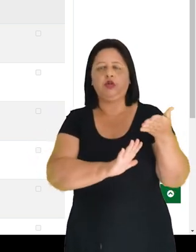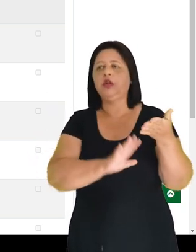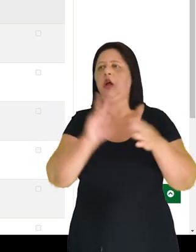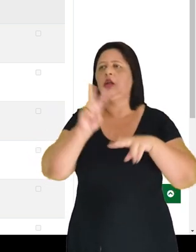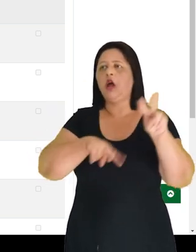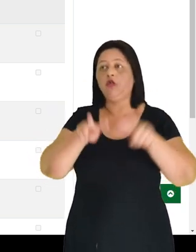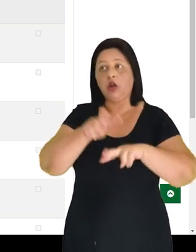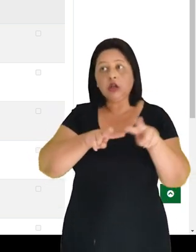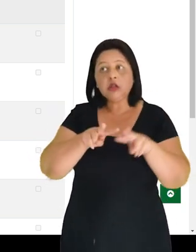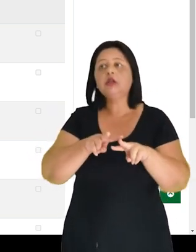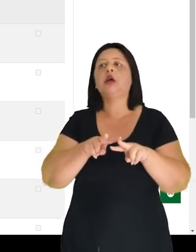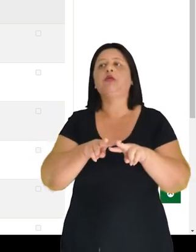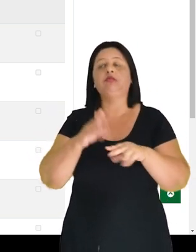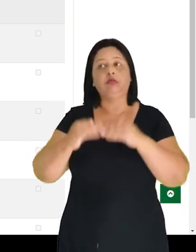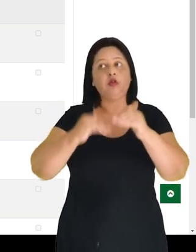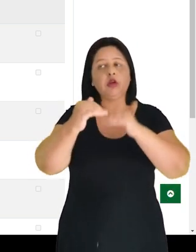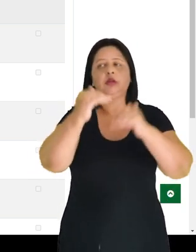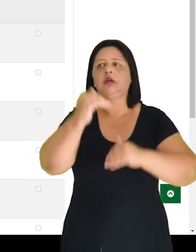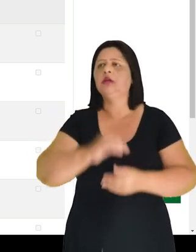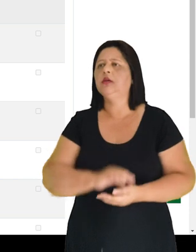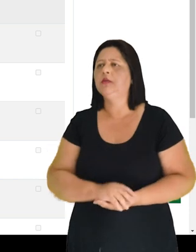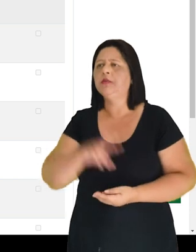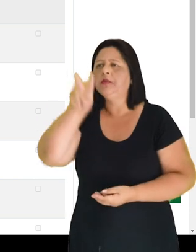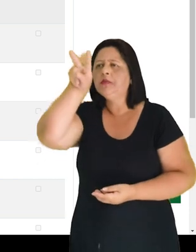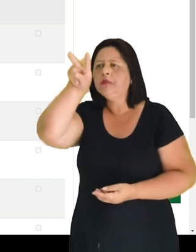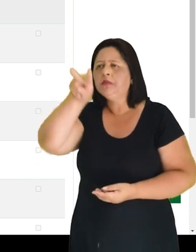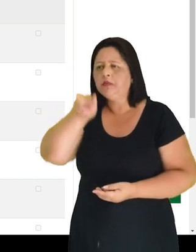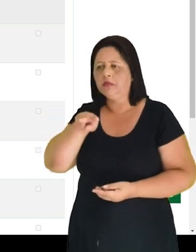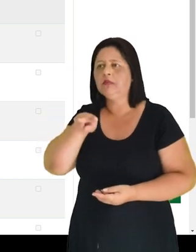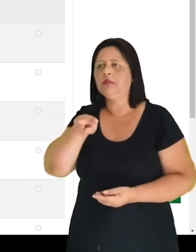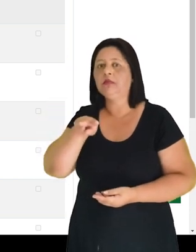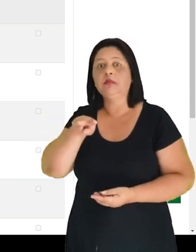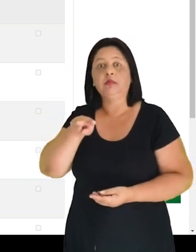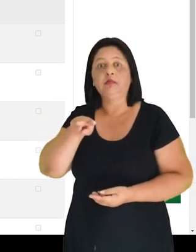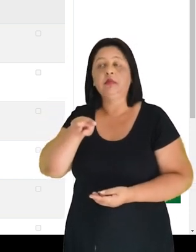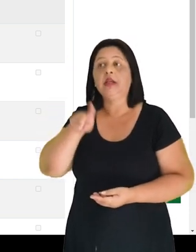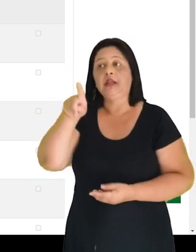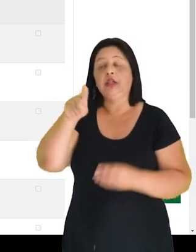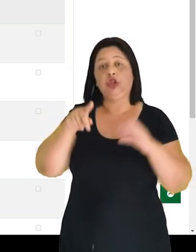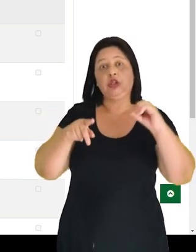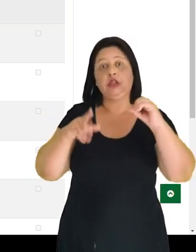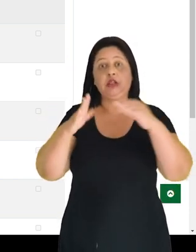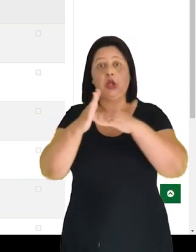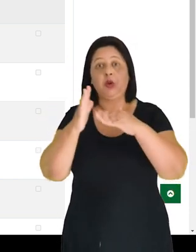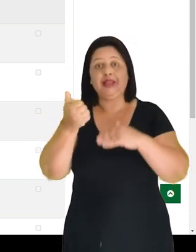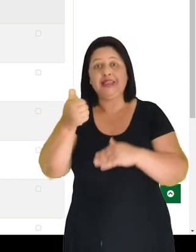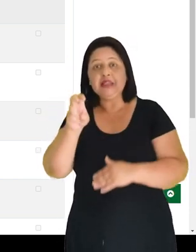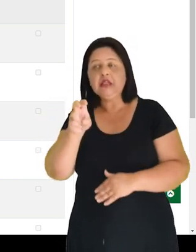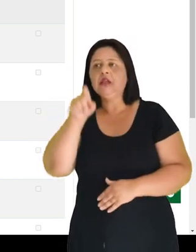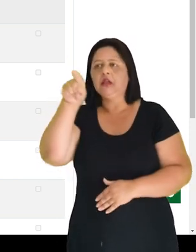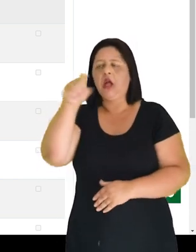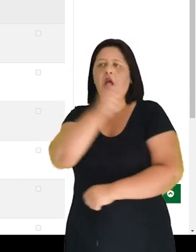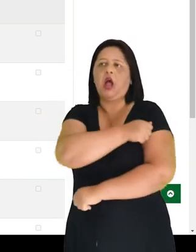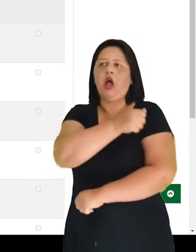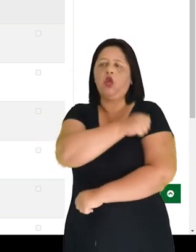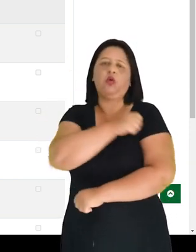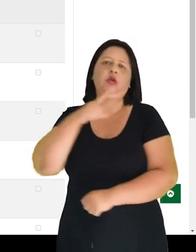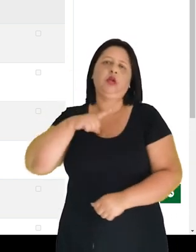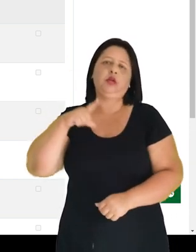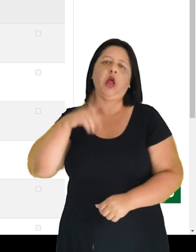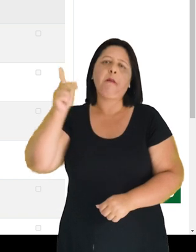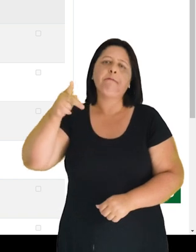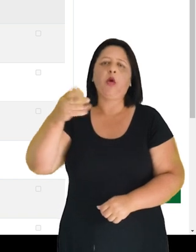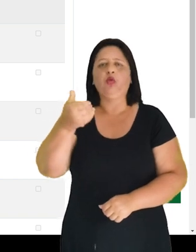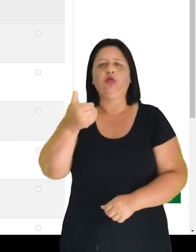avaliação global, avaliação avançada. E, numa avaliação de 0 a 15, então, a aluna já ficou